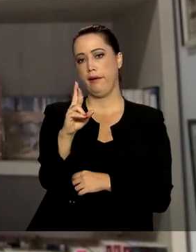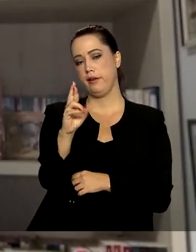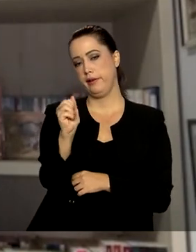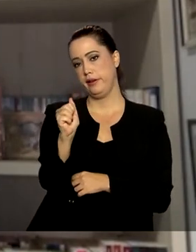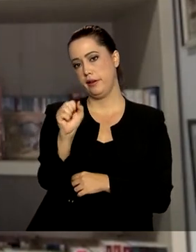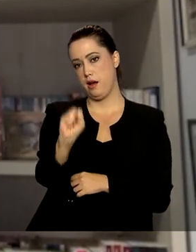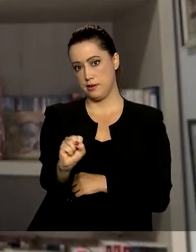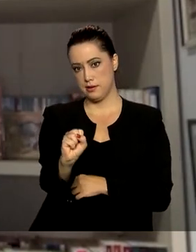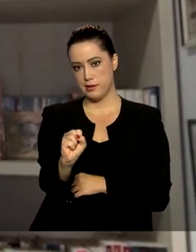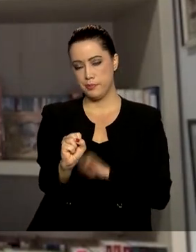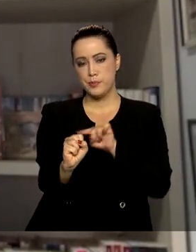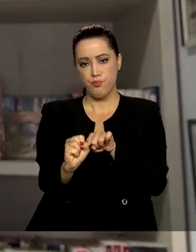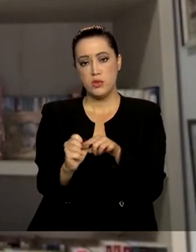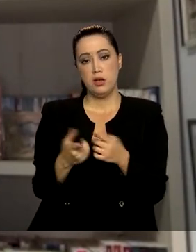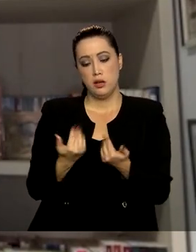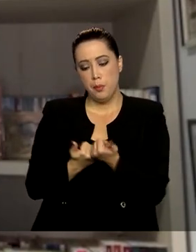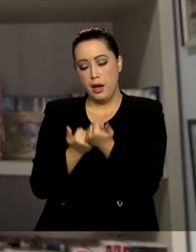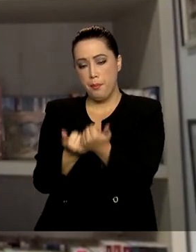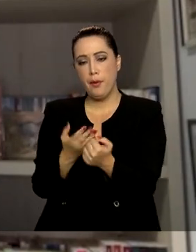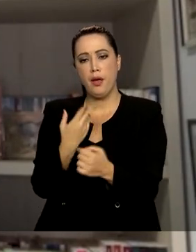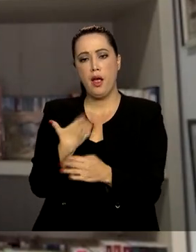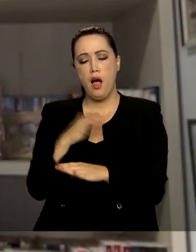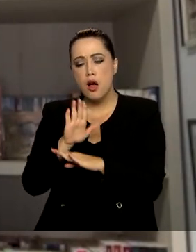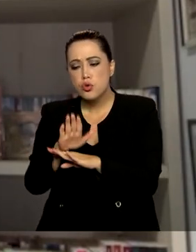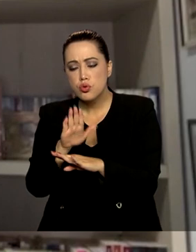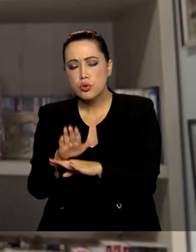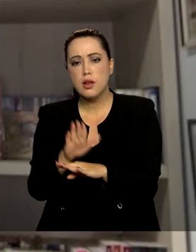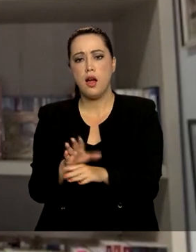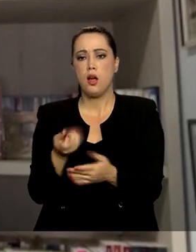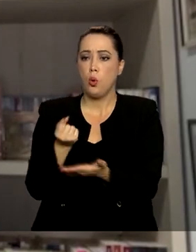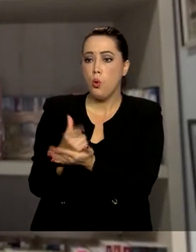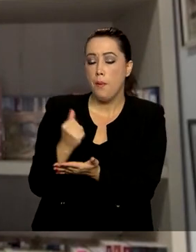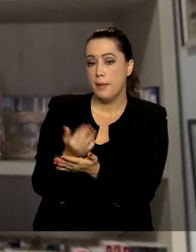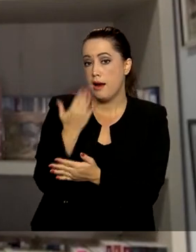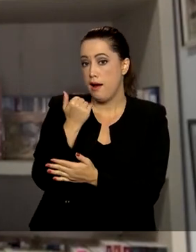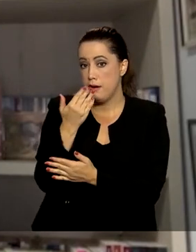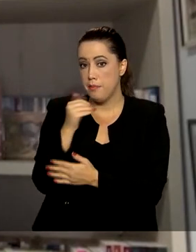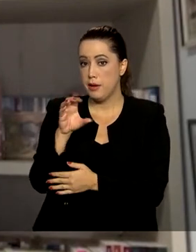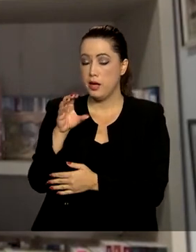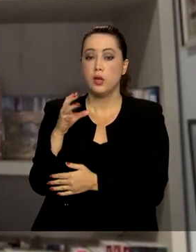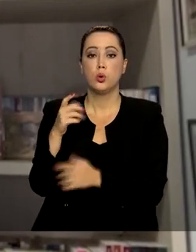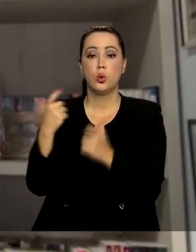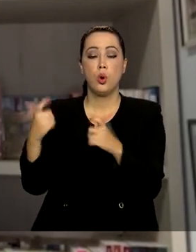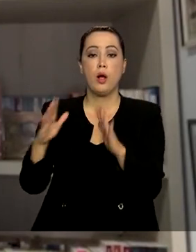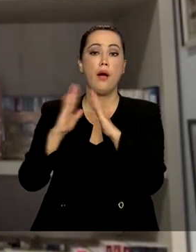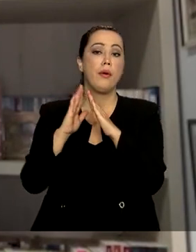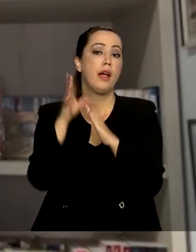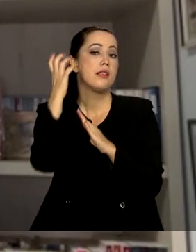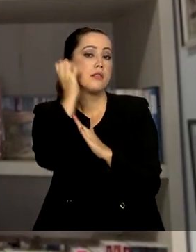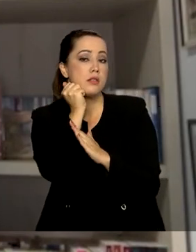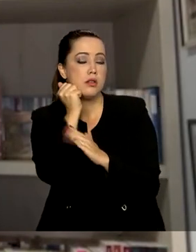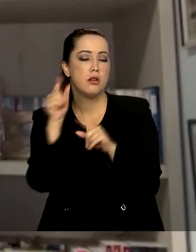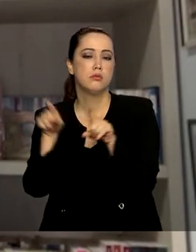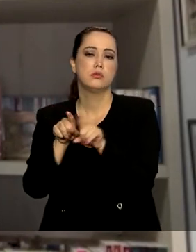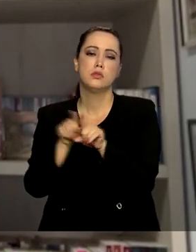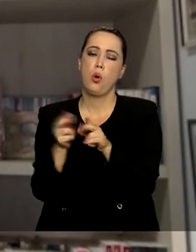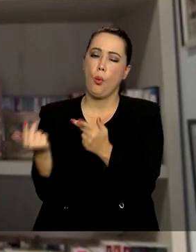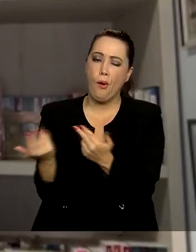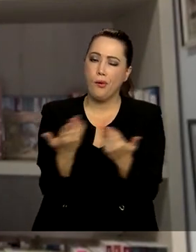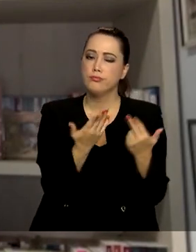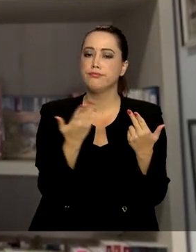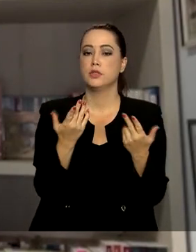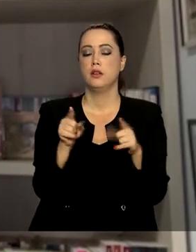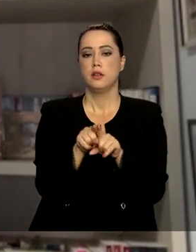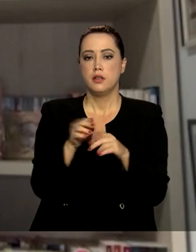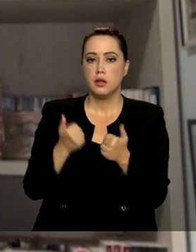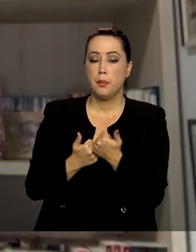garantir a alimentação em orfanatos e instituições semelhantes e pôr em prática medidas para